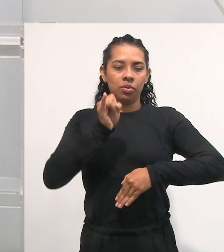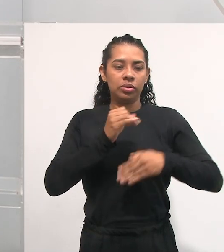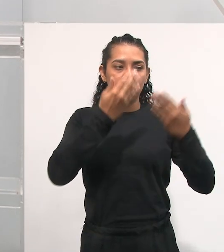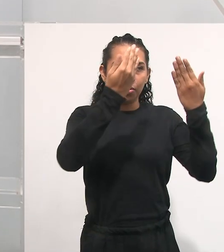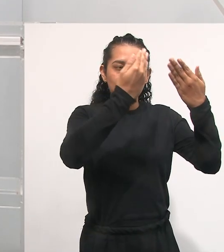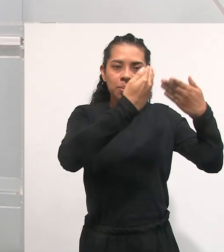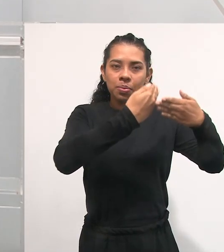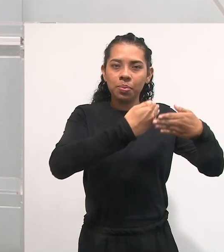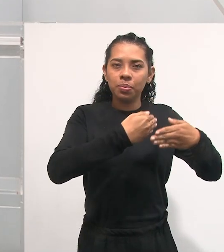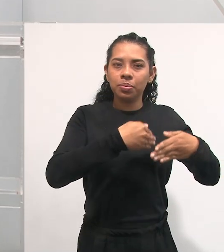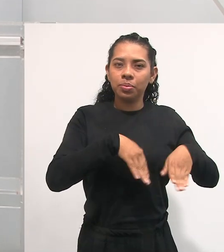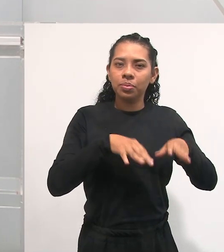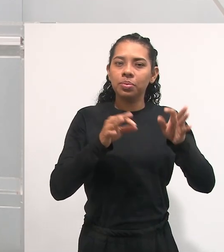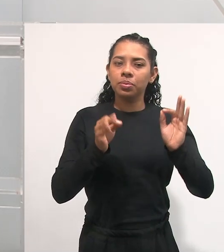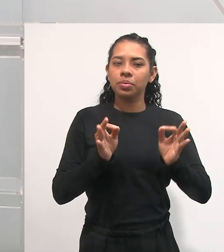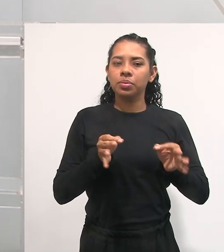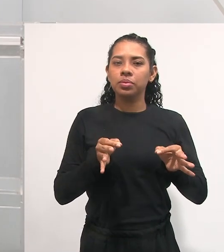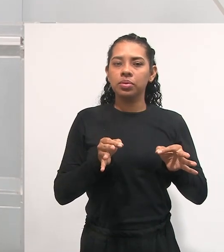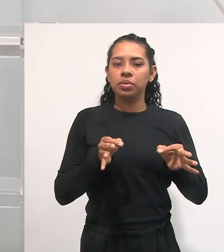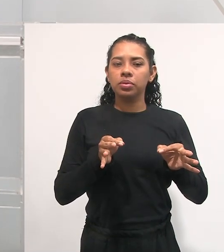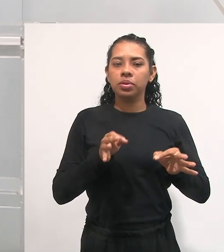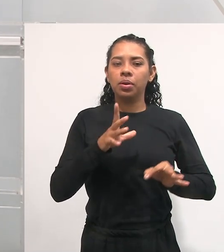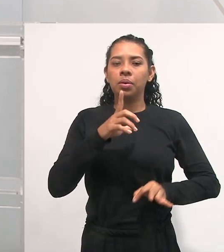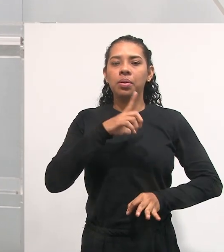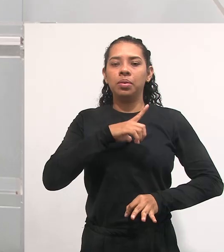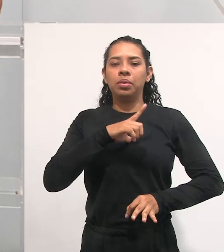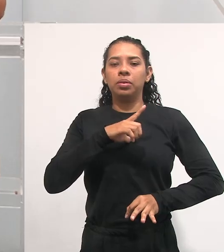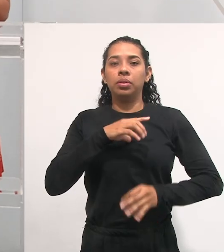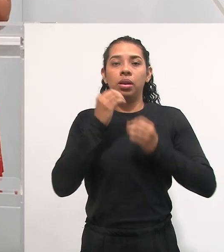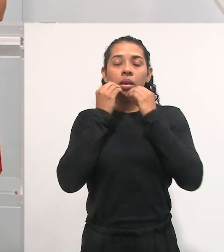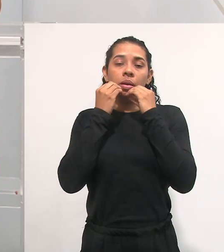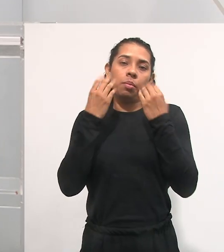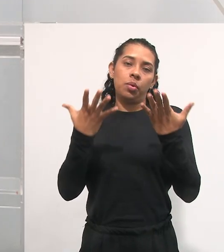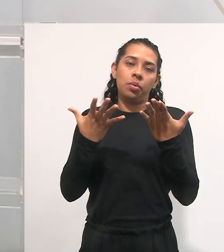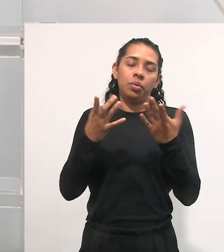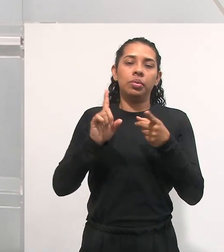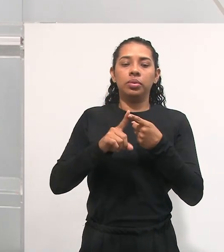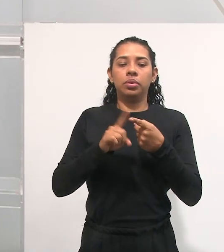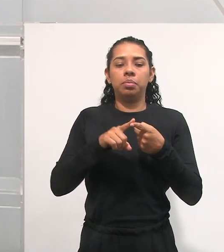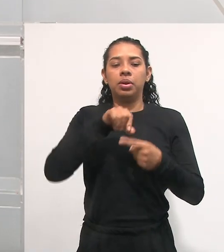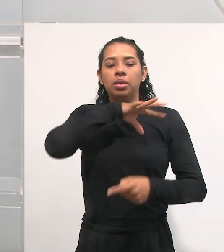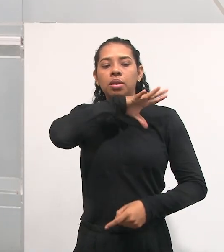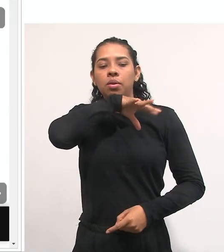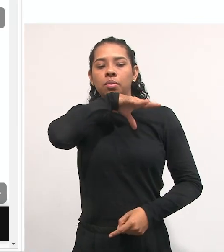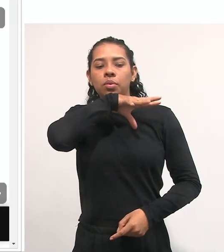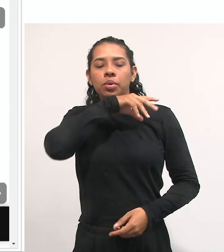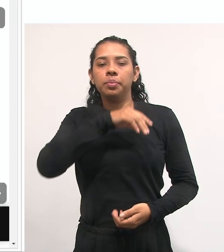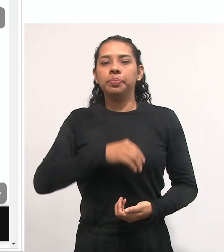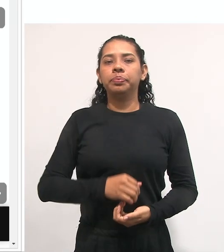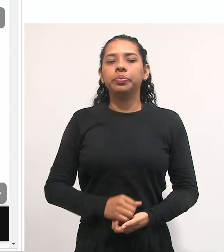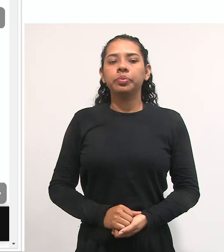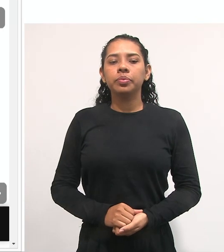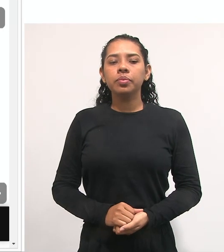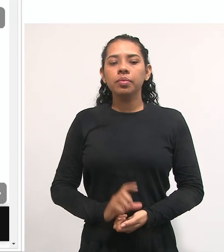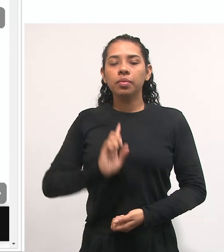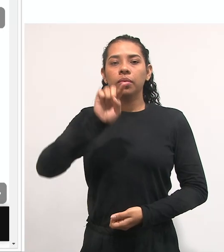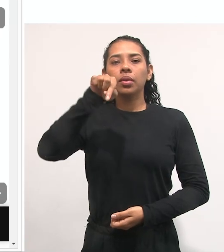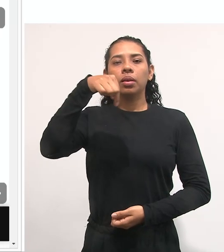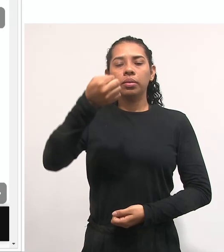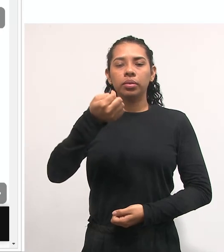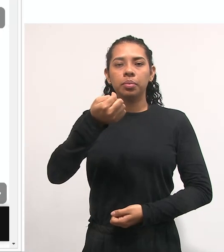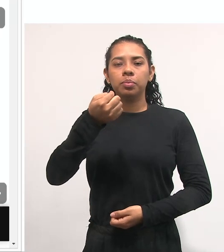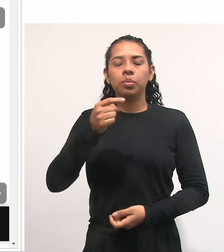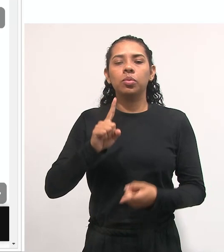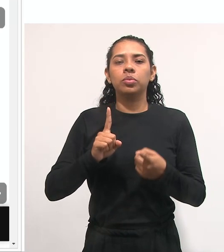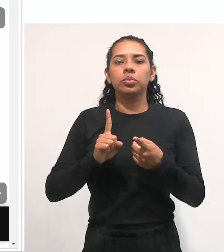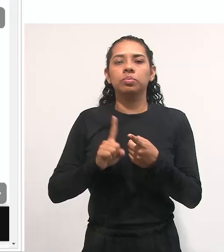seu contexto. Então, há benesses e há problemas. Vamos ver uma nova perspectiva. Bom,